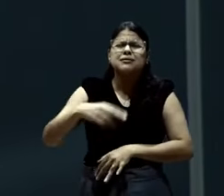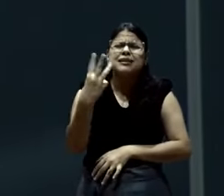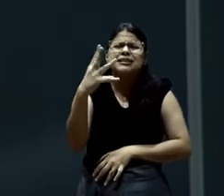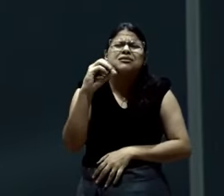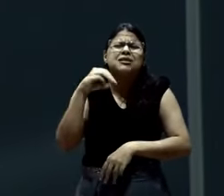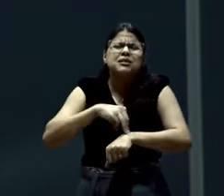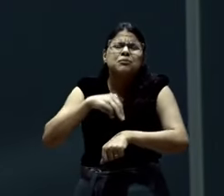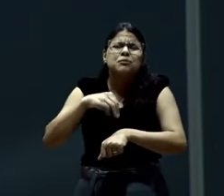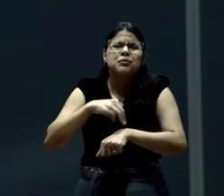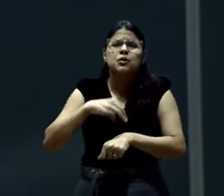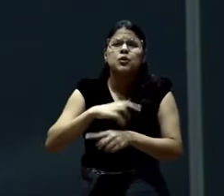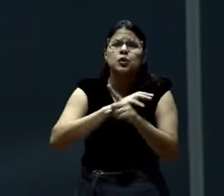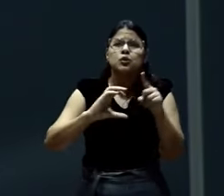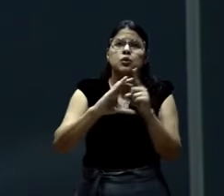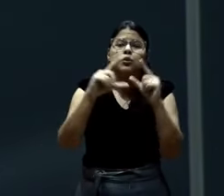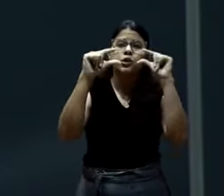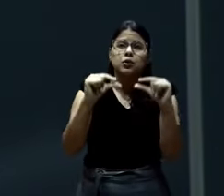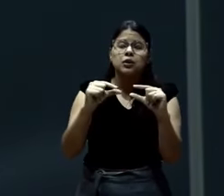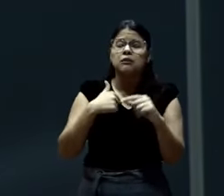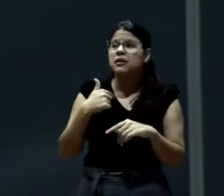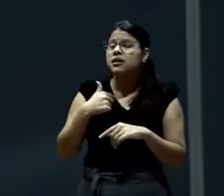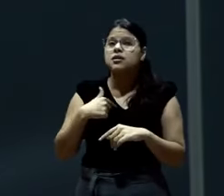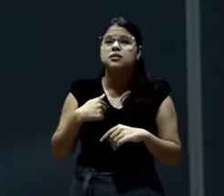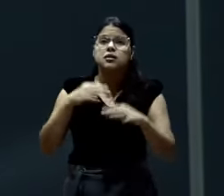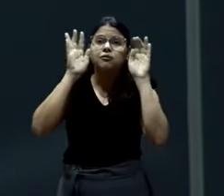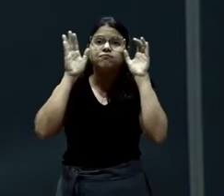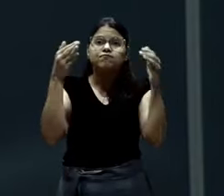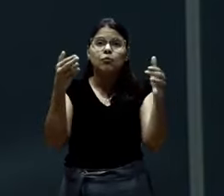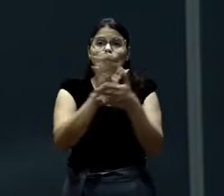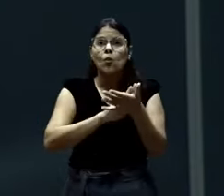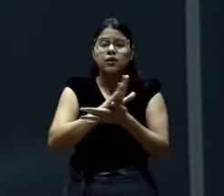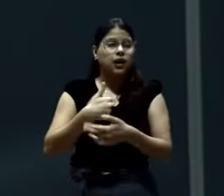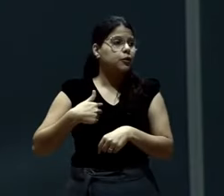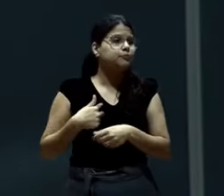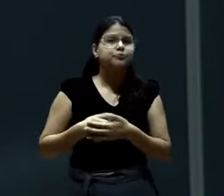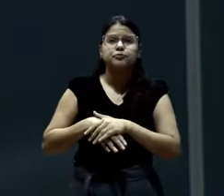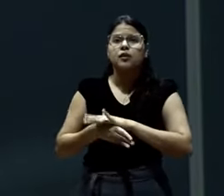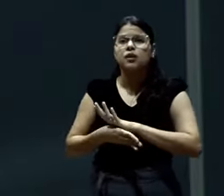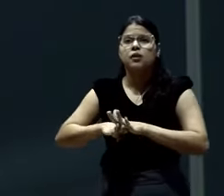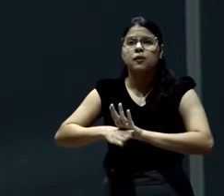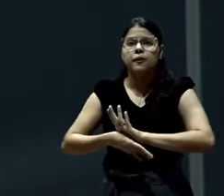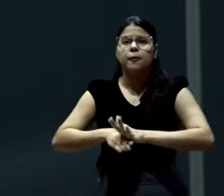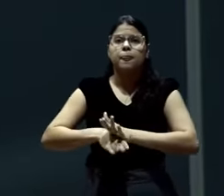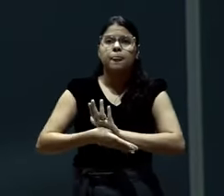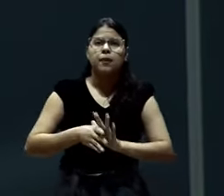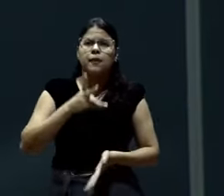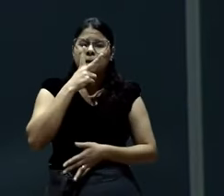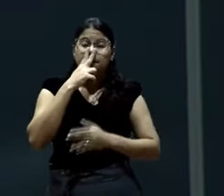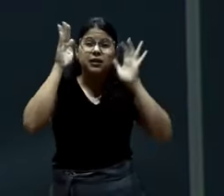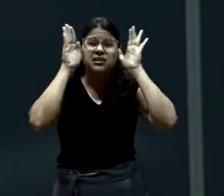Não importa o tamanho do culto. Eu não consigo ficar quieto. Olhar, me concentrar.